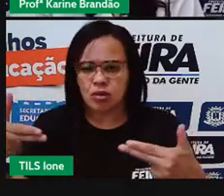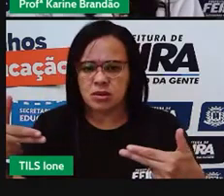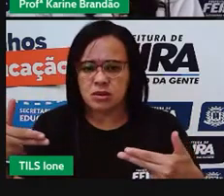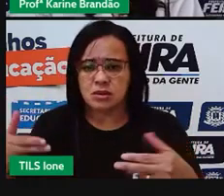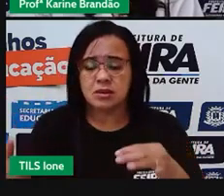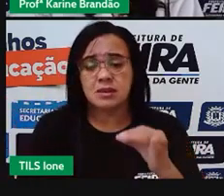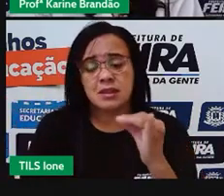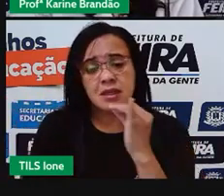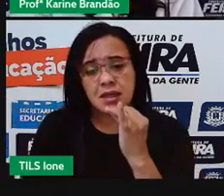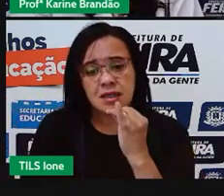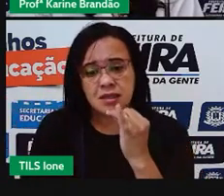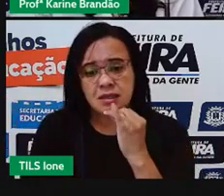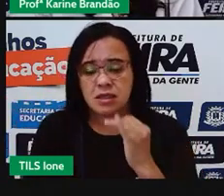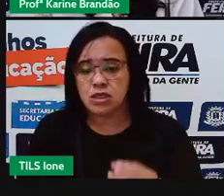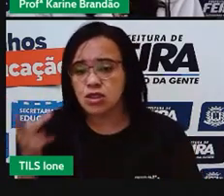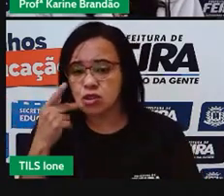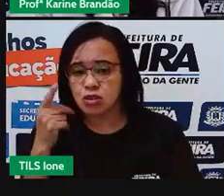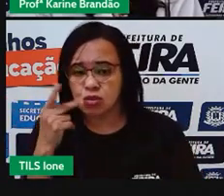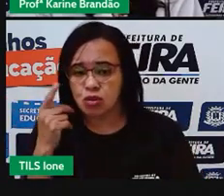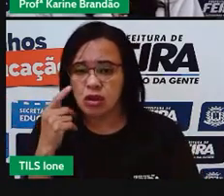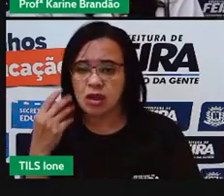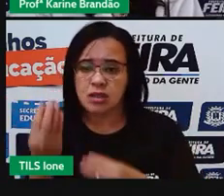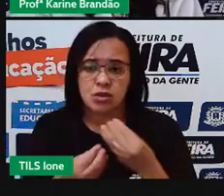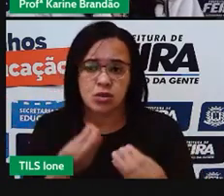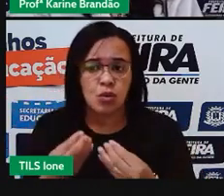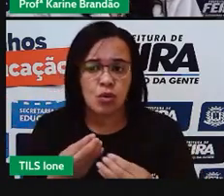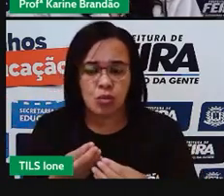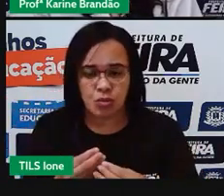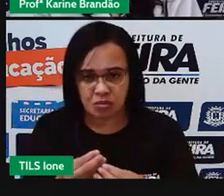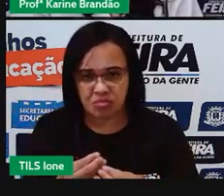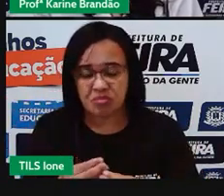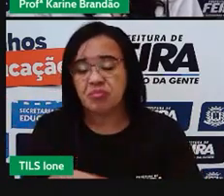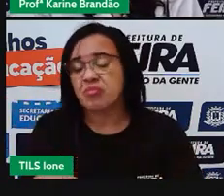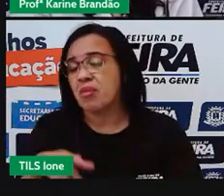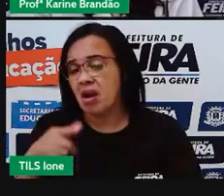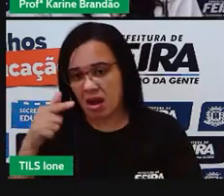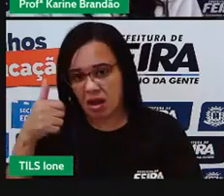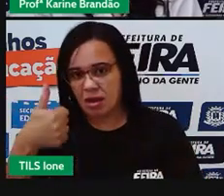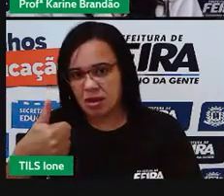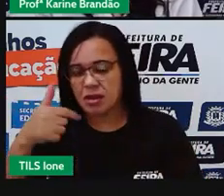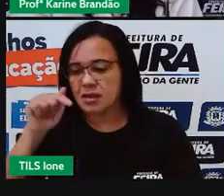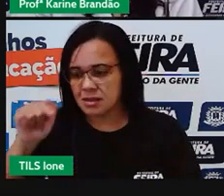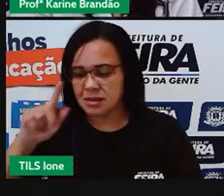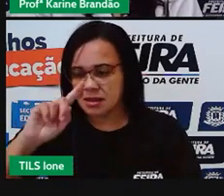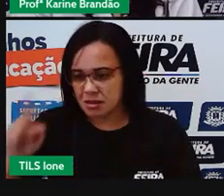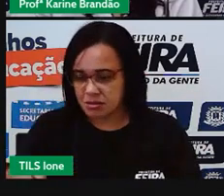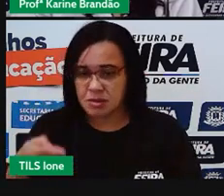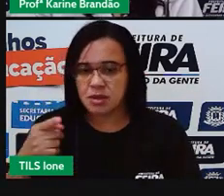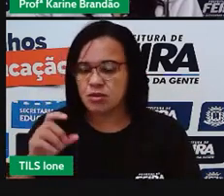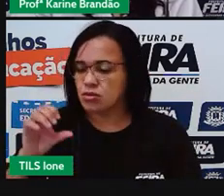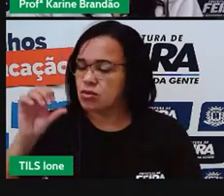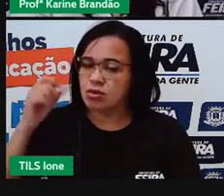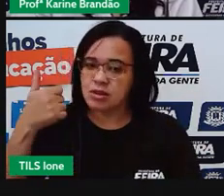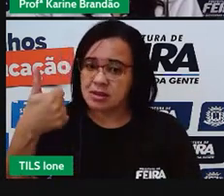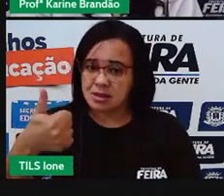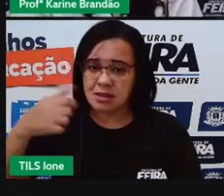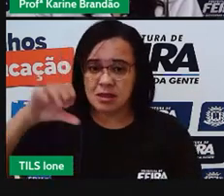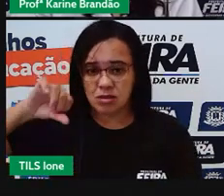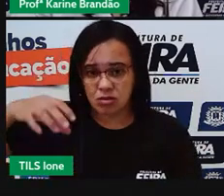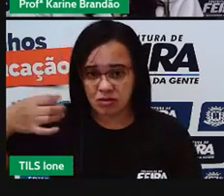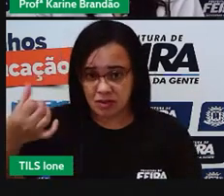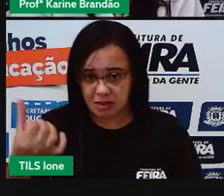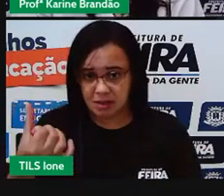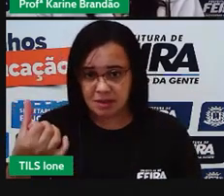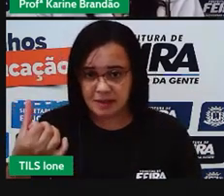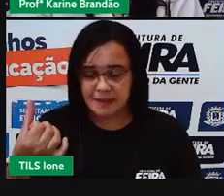Chocolate, 17.196 litros por quilo de chocolate, são gastos de água.